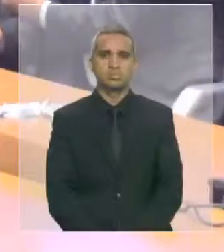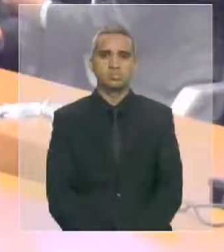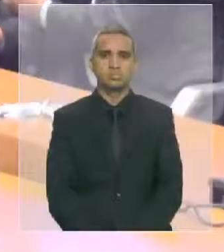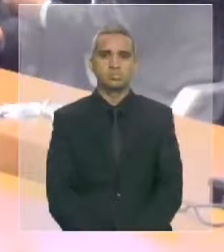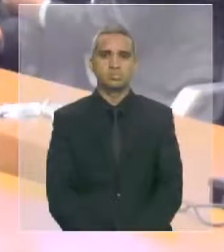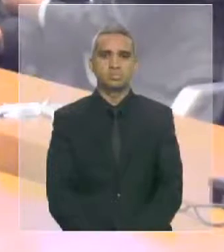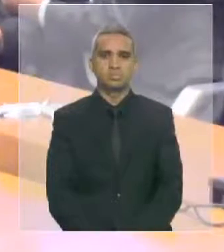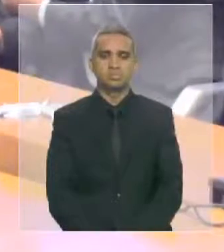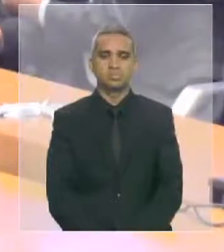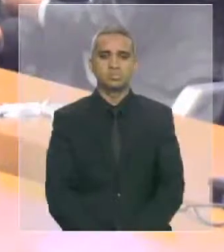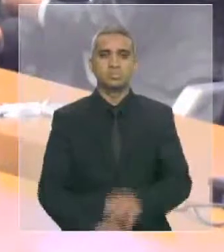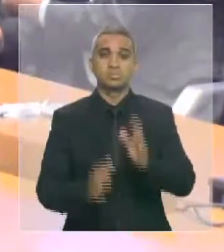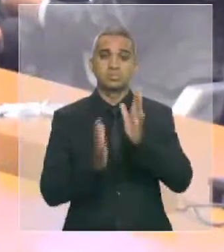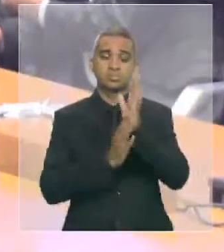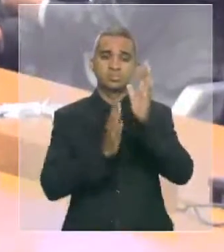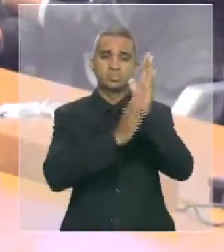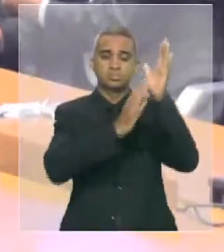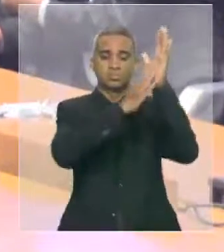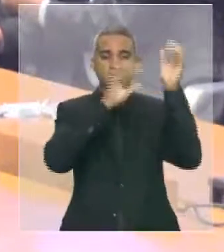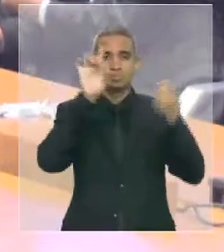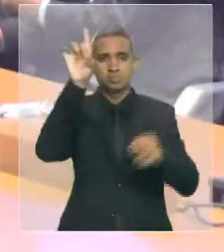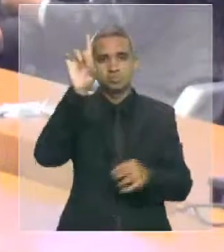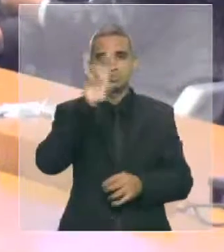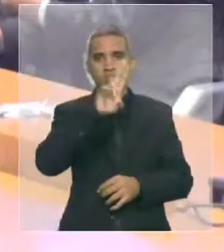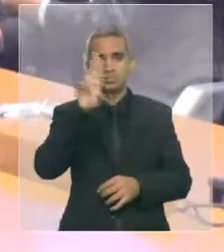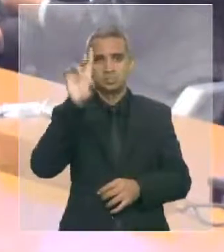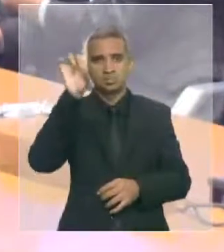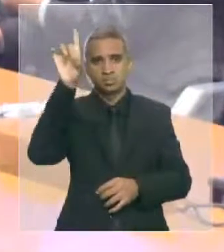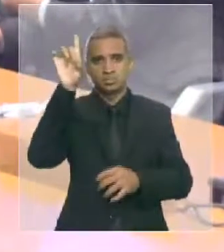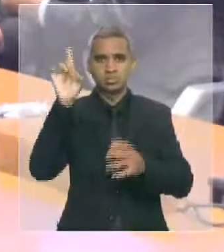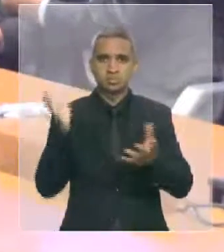Deus seja louvado, em nome do Senhor exaltado, mais uma vez.